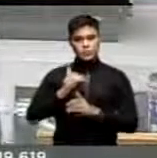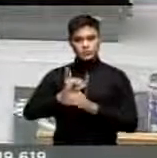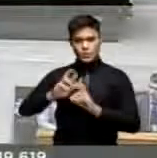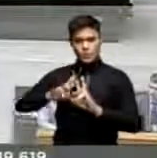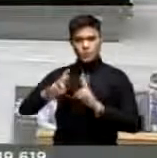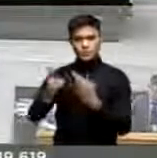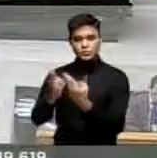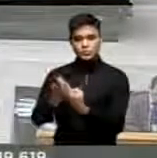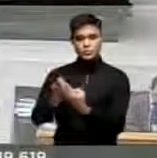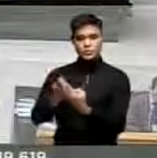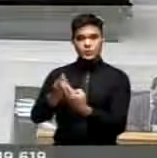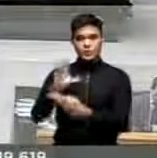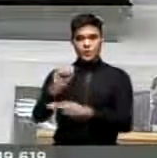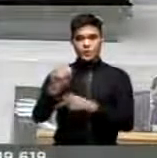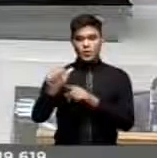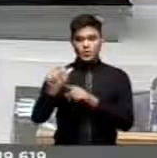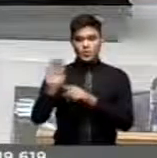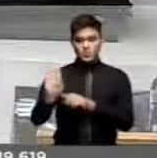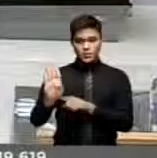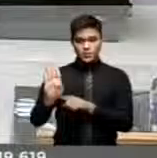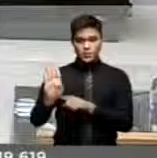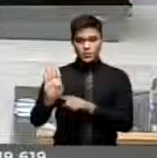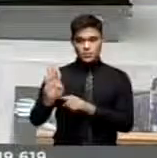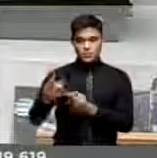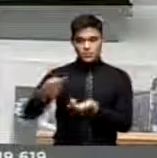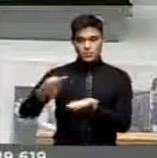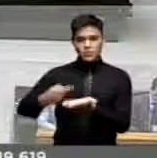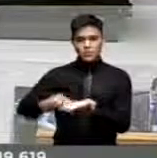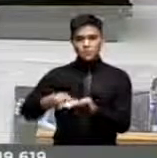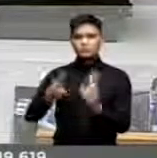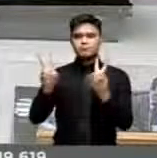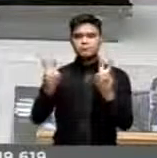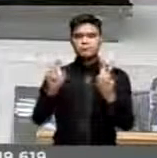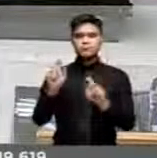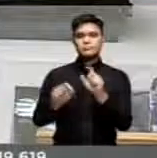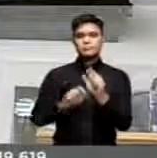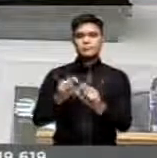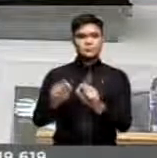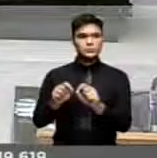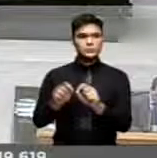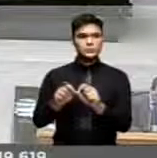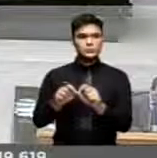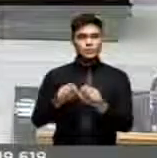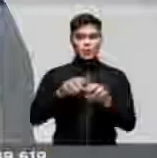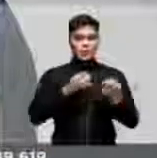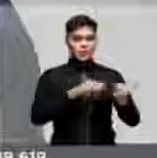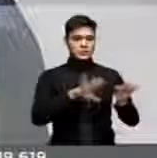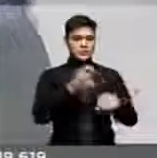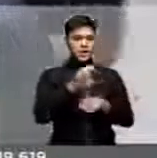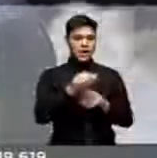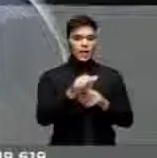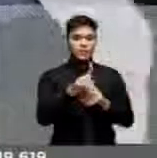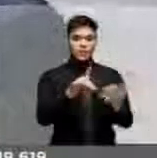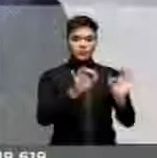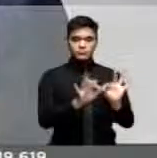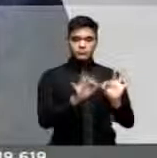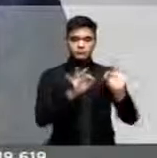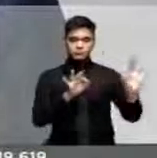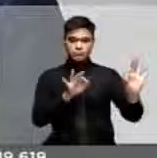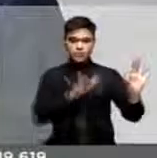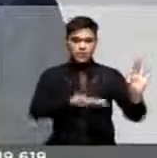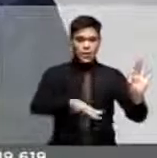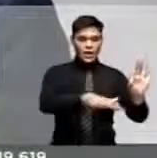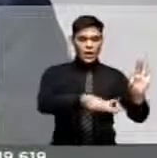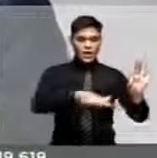na Ordem dos Advogados do Brasil em que vamos debater a questão do ensino à distância na área de